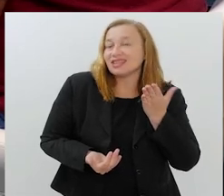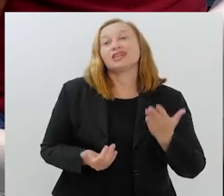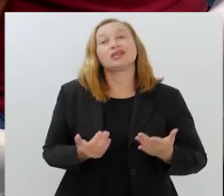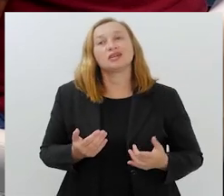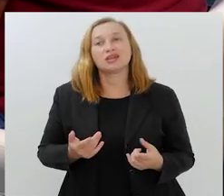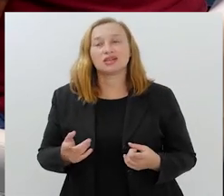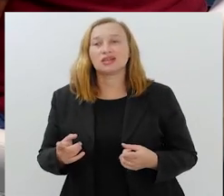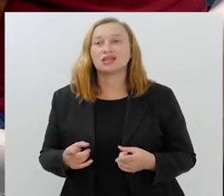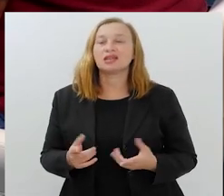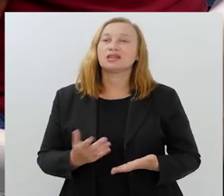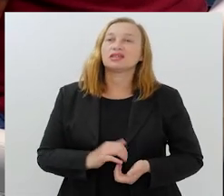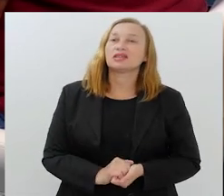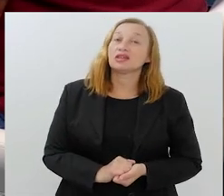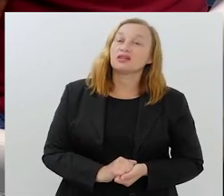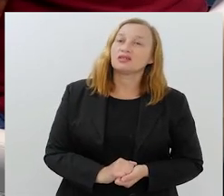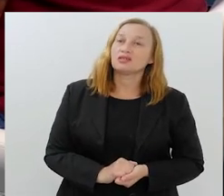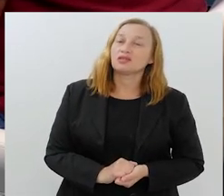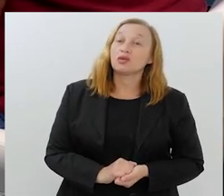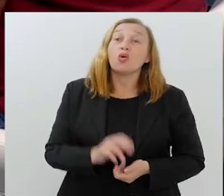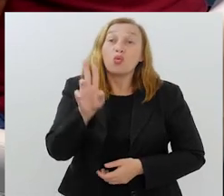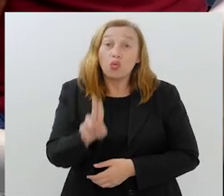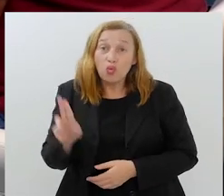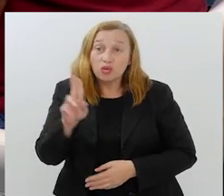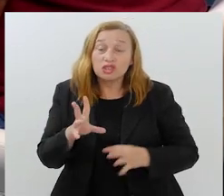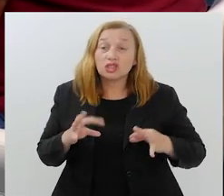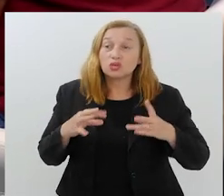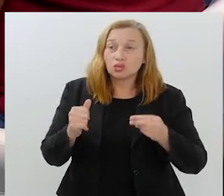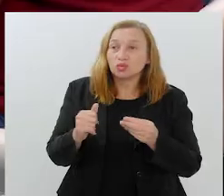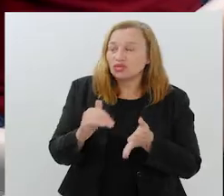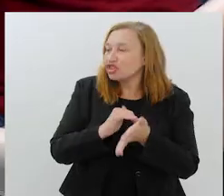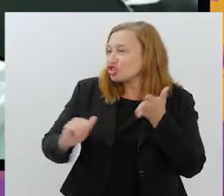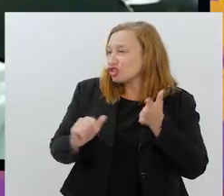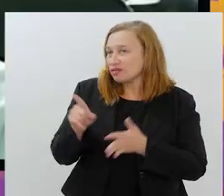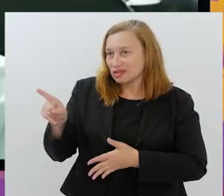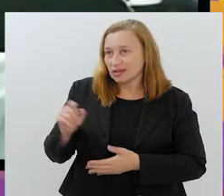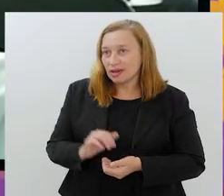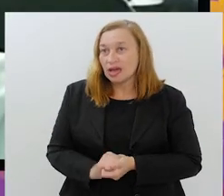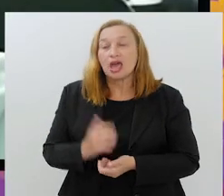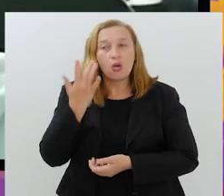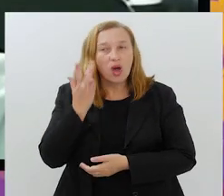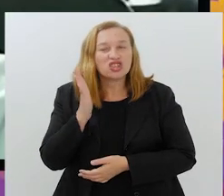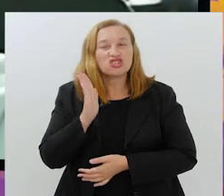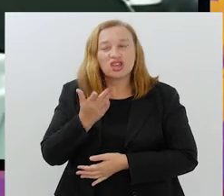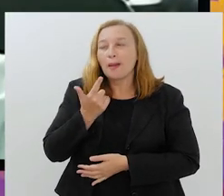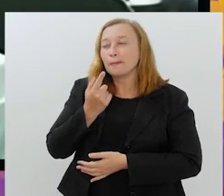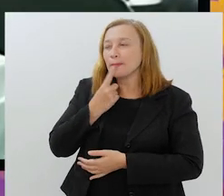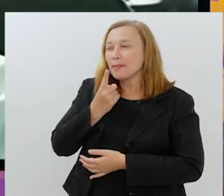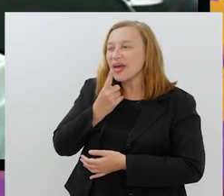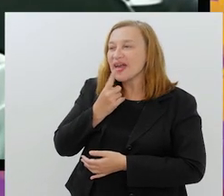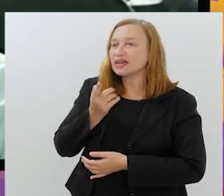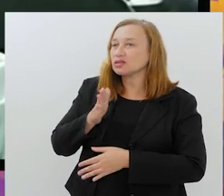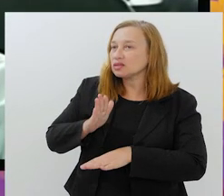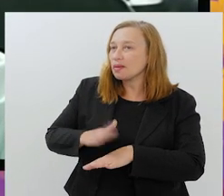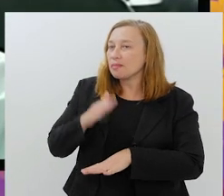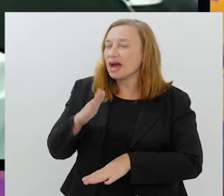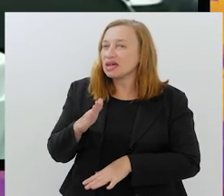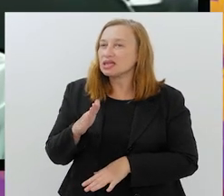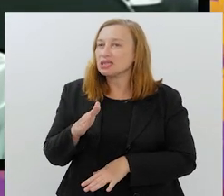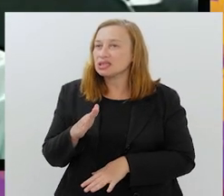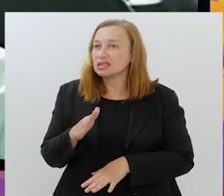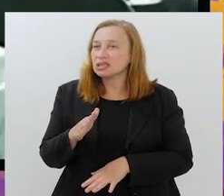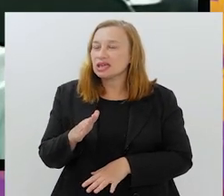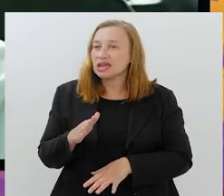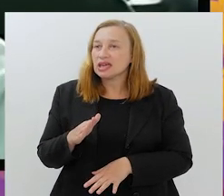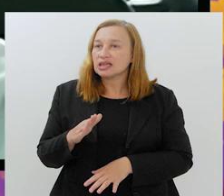da sua vaidade mais um ponto para te tornar ainda mais frágil, usa isso e te derruba. Eu acho que nós estamos realmente perto, ainda mais se